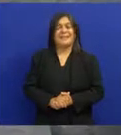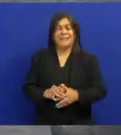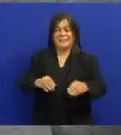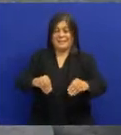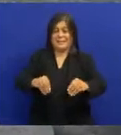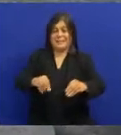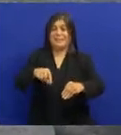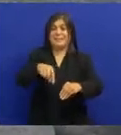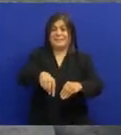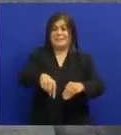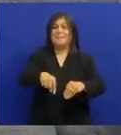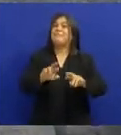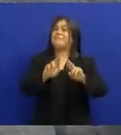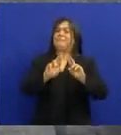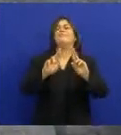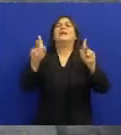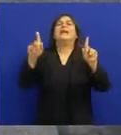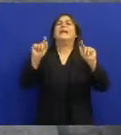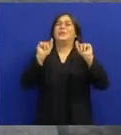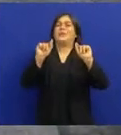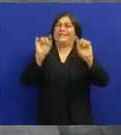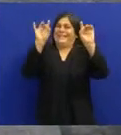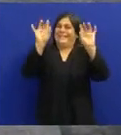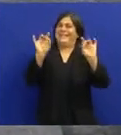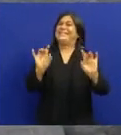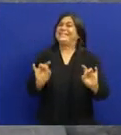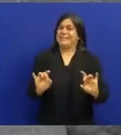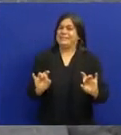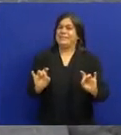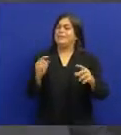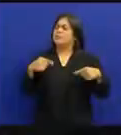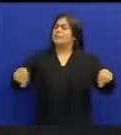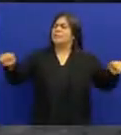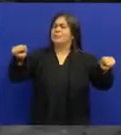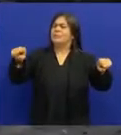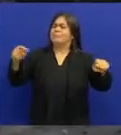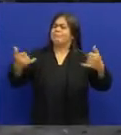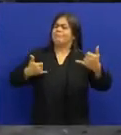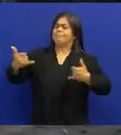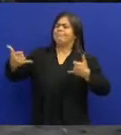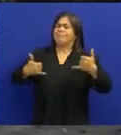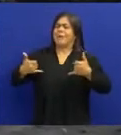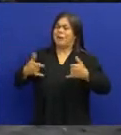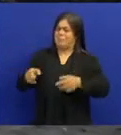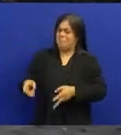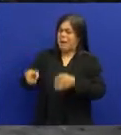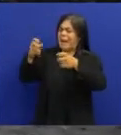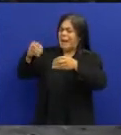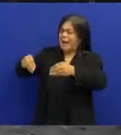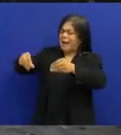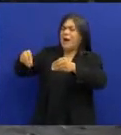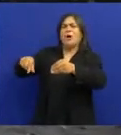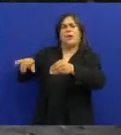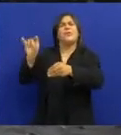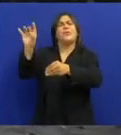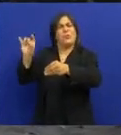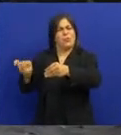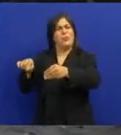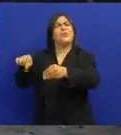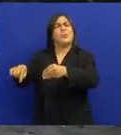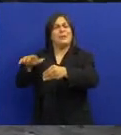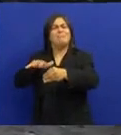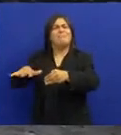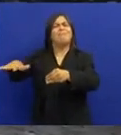O barro de Alagoa Grande É um barro especial Todo mundo da região inclusive Identifica o barro Como